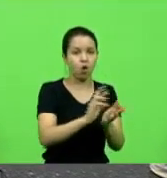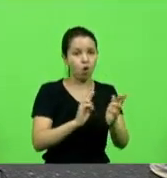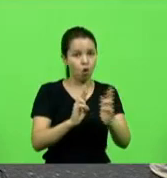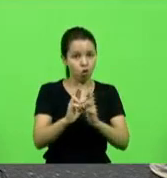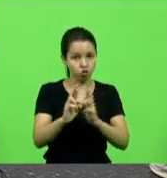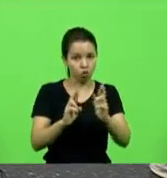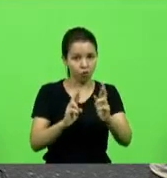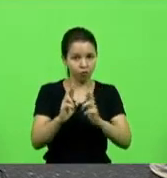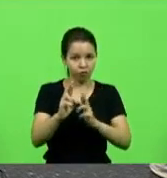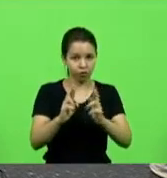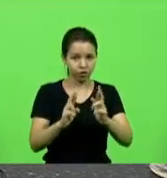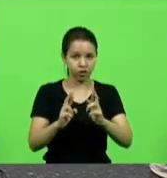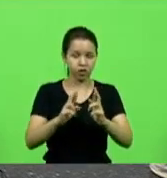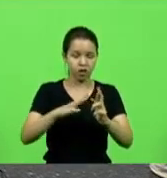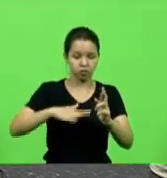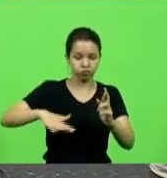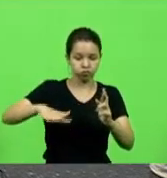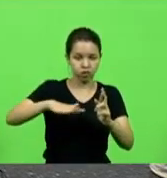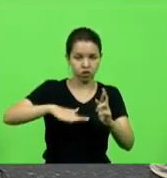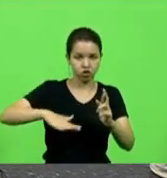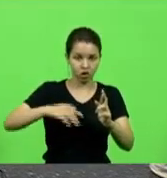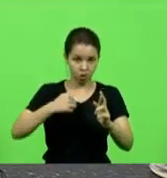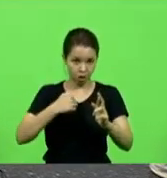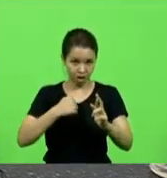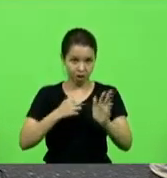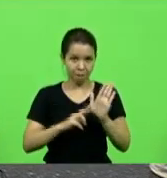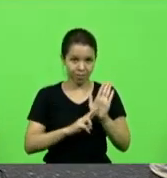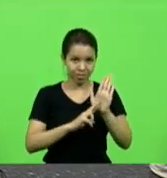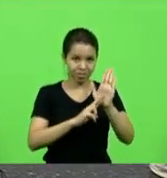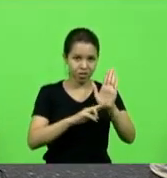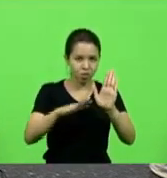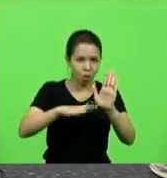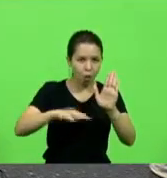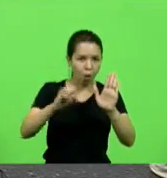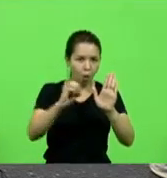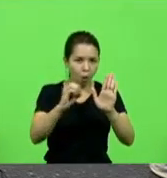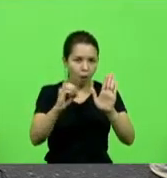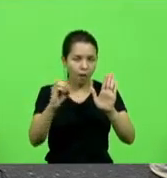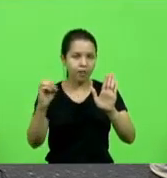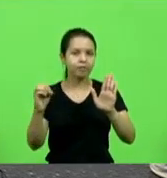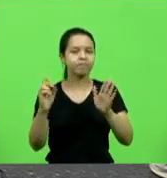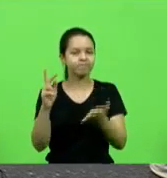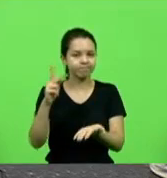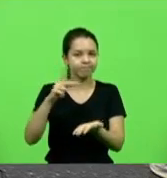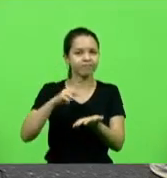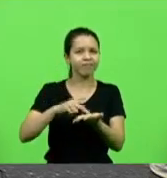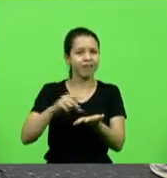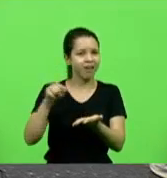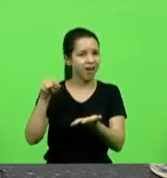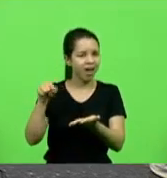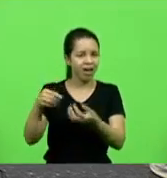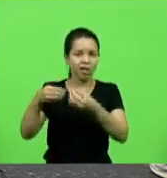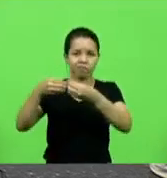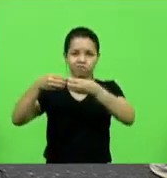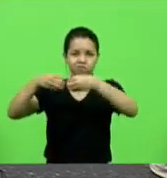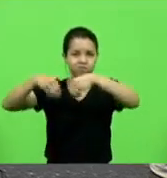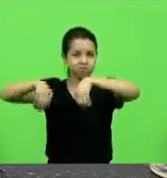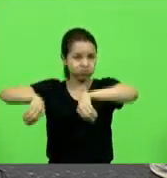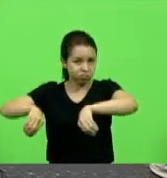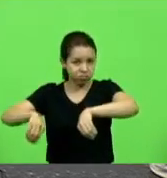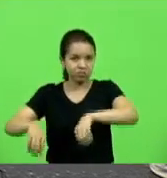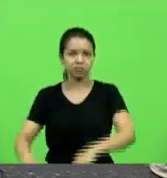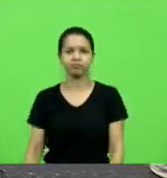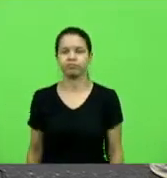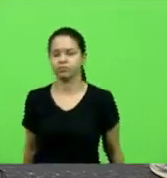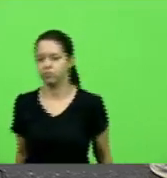a região da qual eu represento lá no meio oeste realmente estão em situação precaríssima